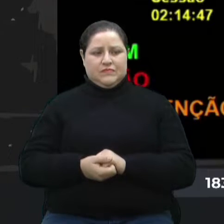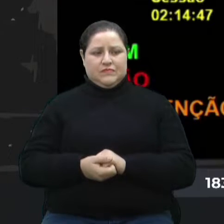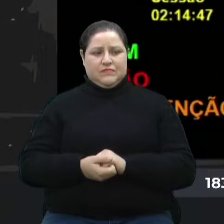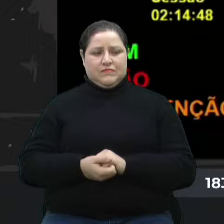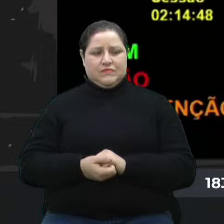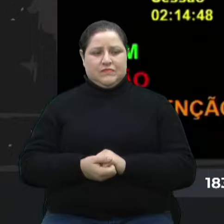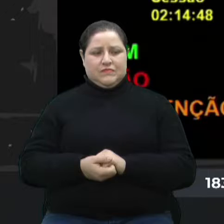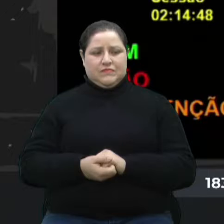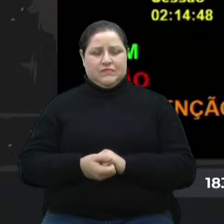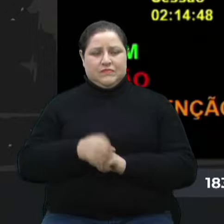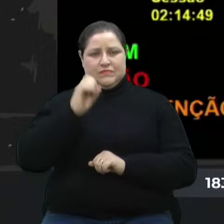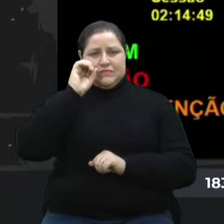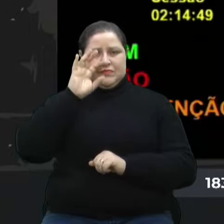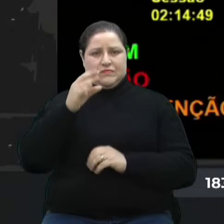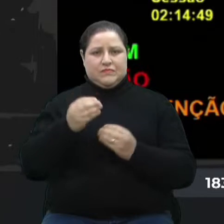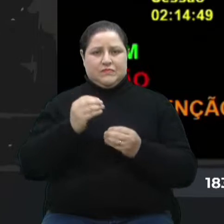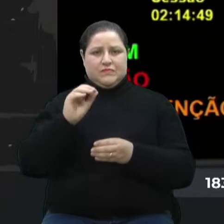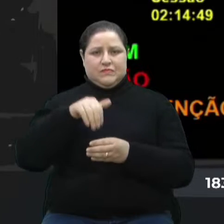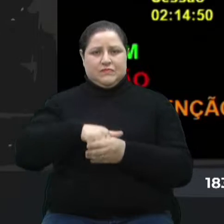Como vota, vereador Fiuza?